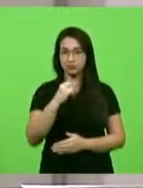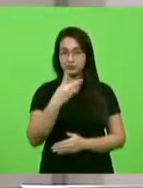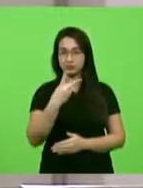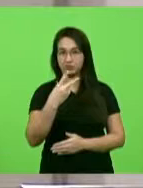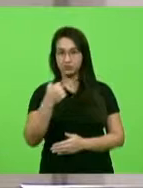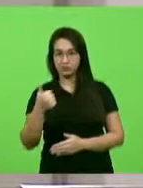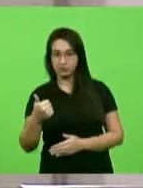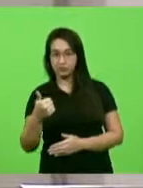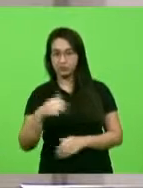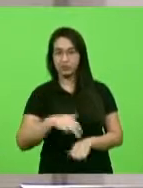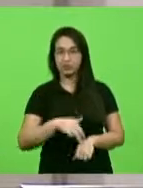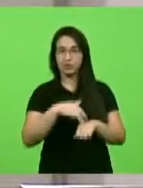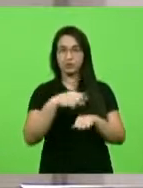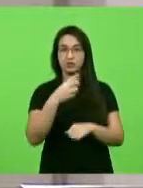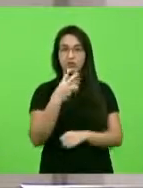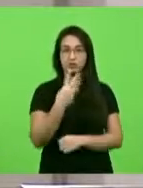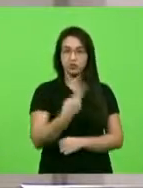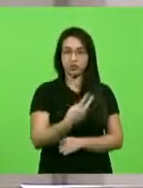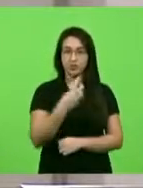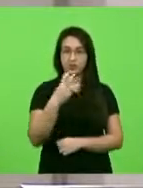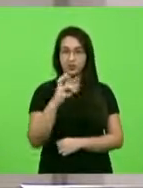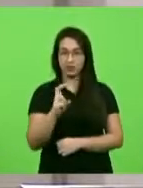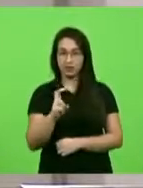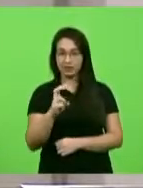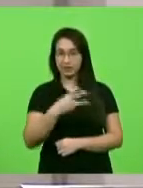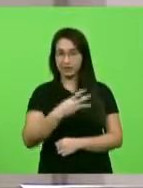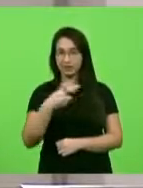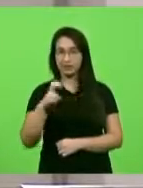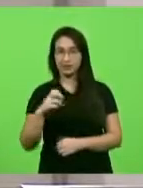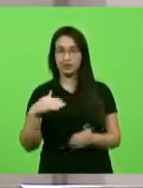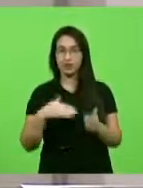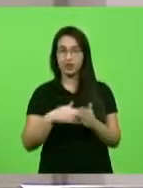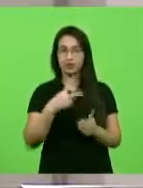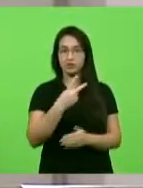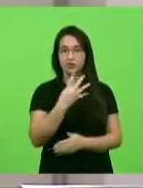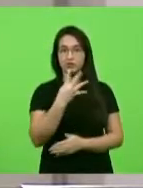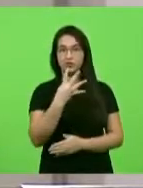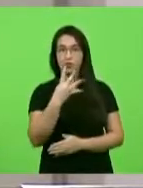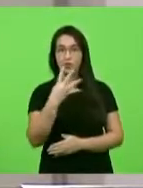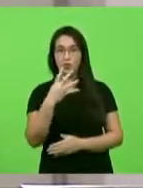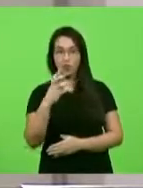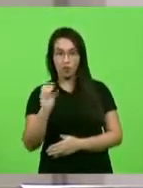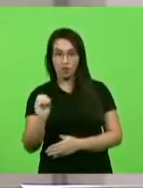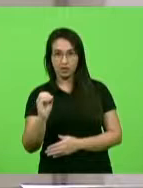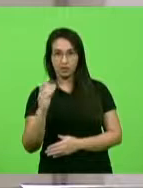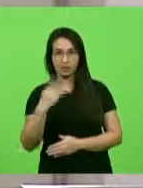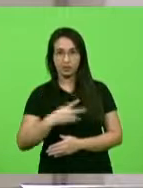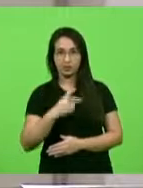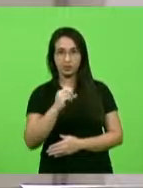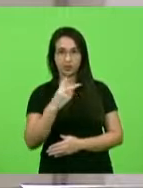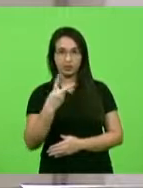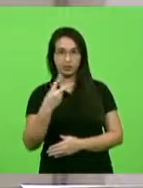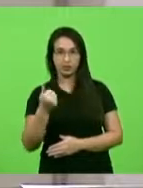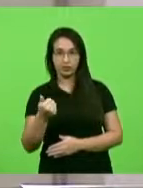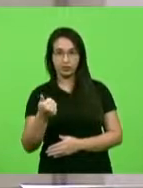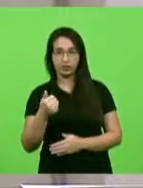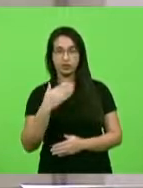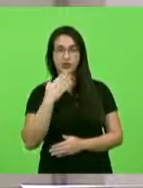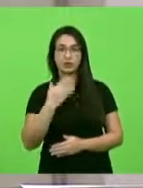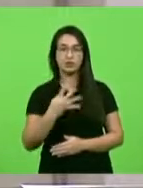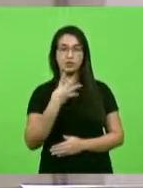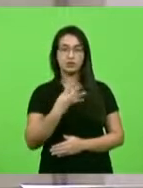moções números 235 a 240 barra 2021, e os requerimentos números 481 e